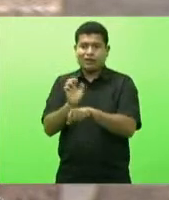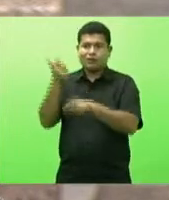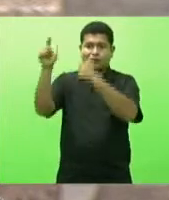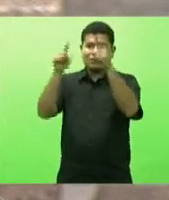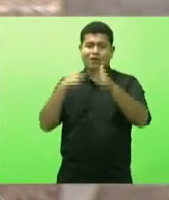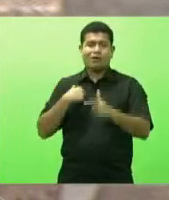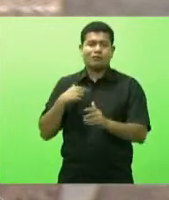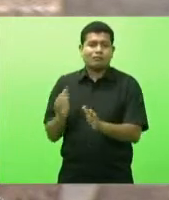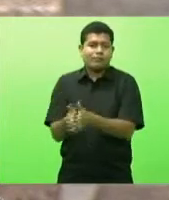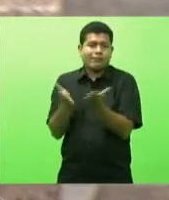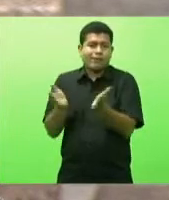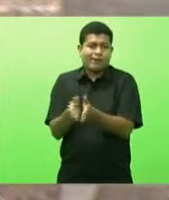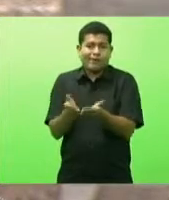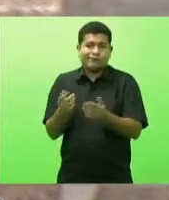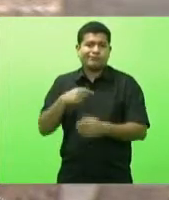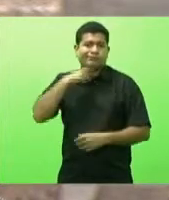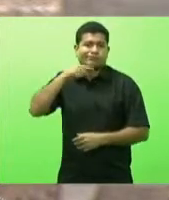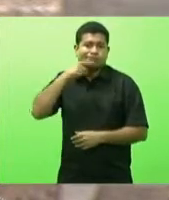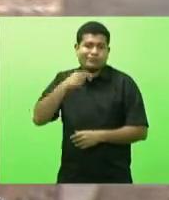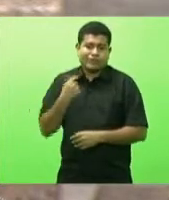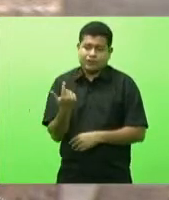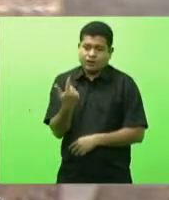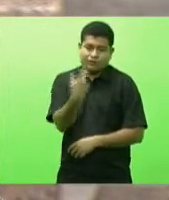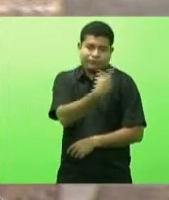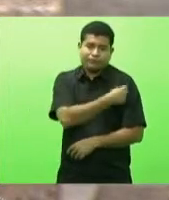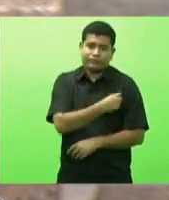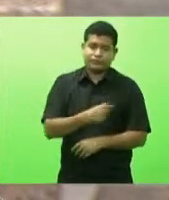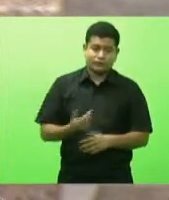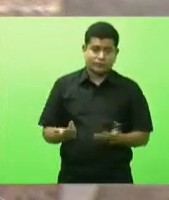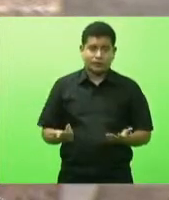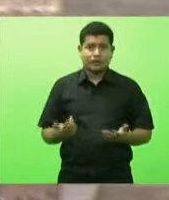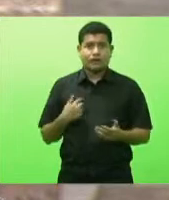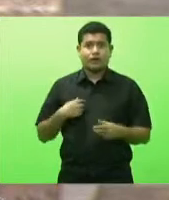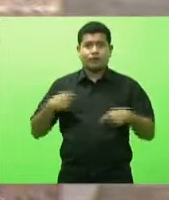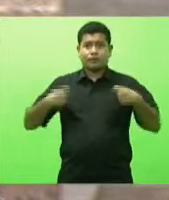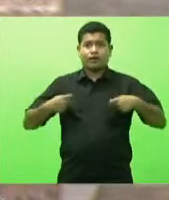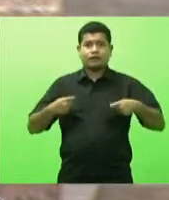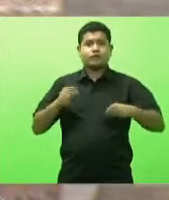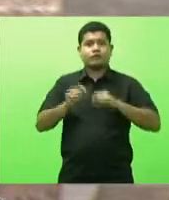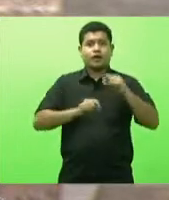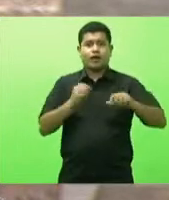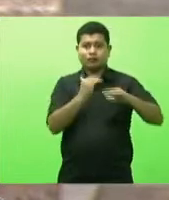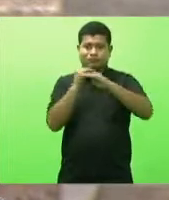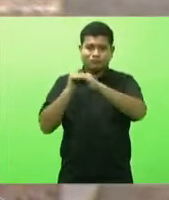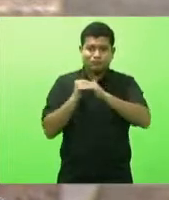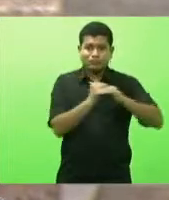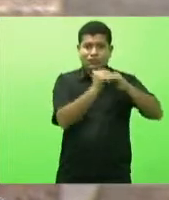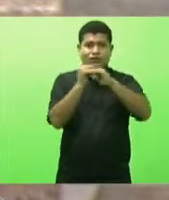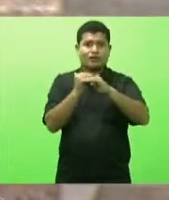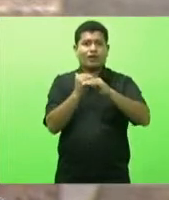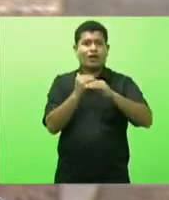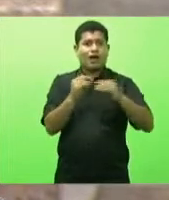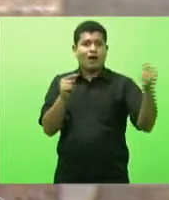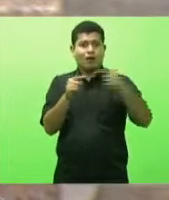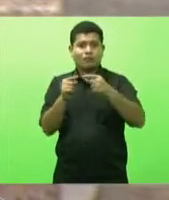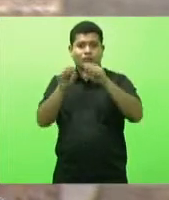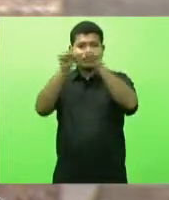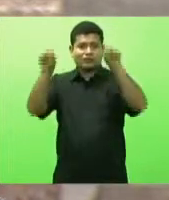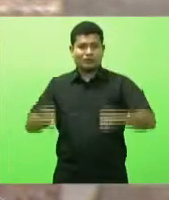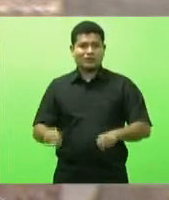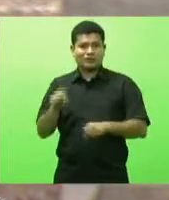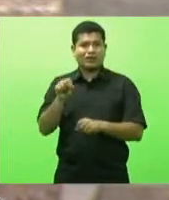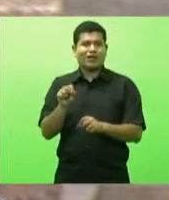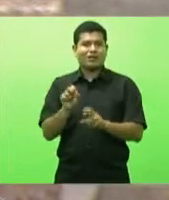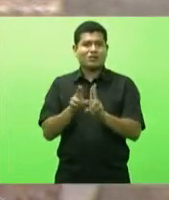essa situação é importante por causa da equidade do sistema SUS por outro lado senhor secretário eu